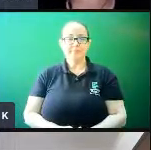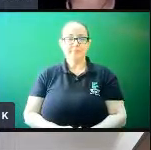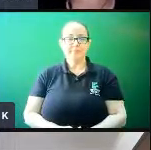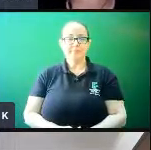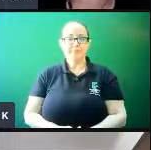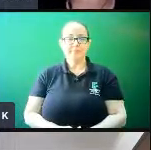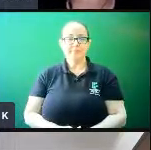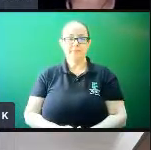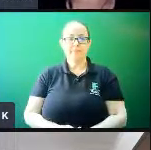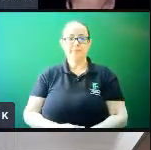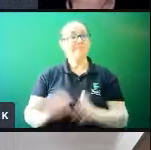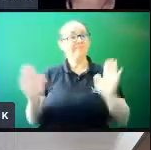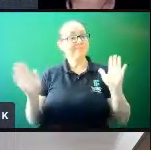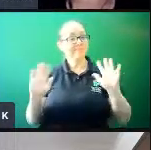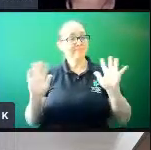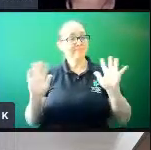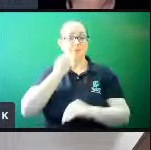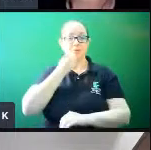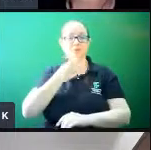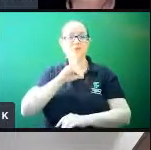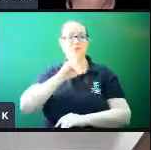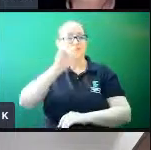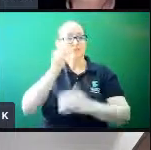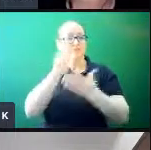Muito bom dia a todos e todas.